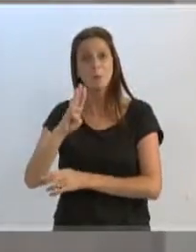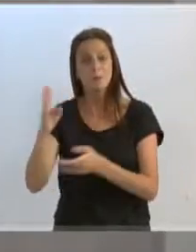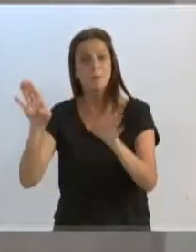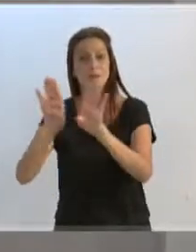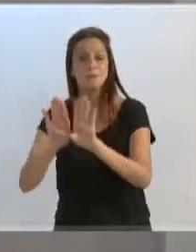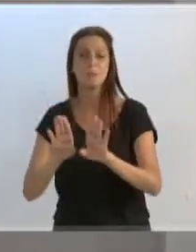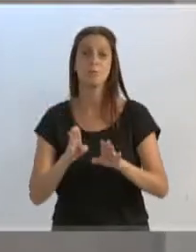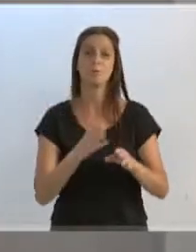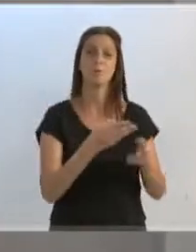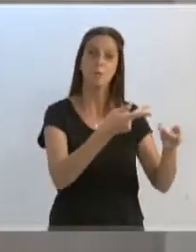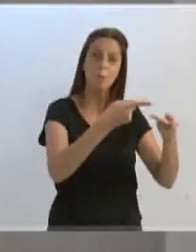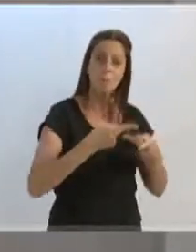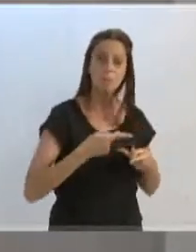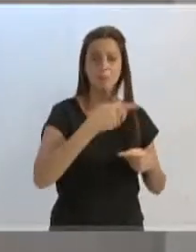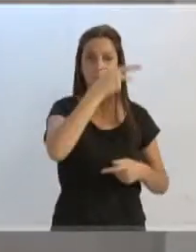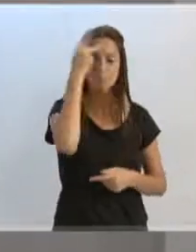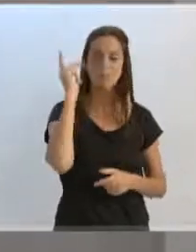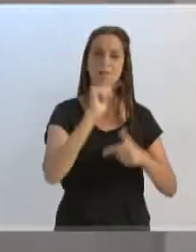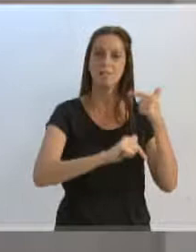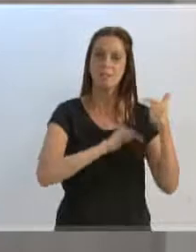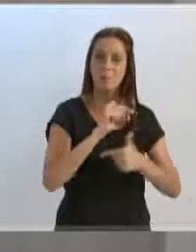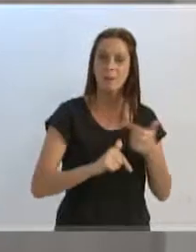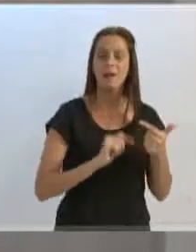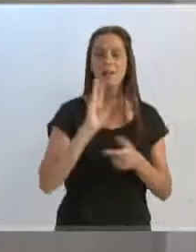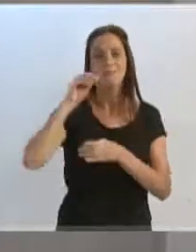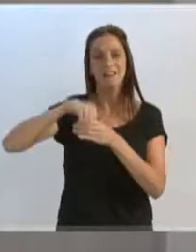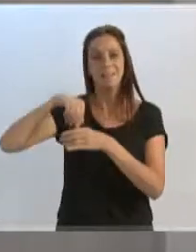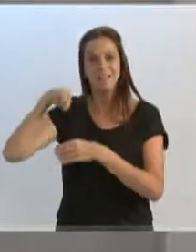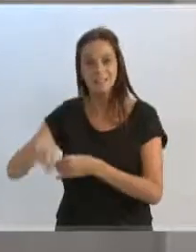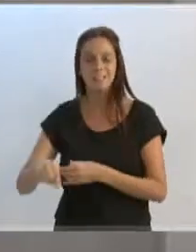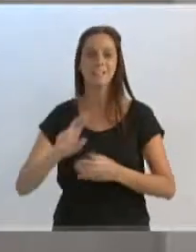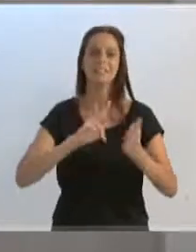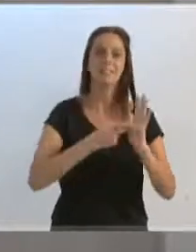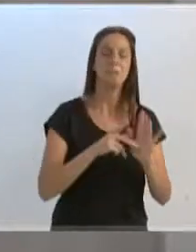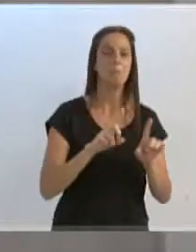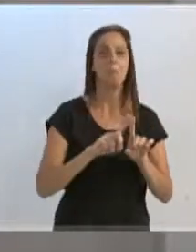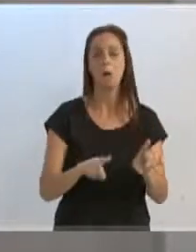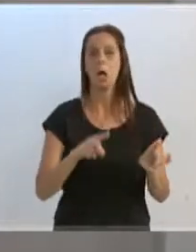URB, com o sindicato, com todos os afins, e isso foi desconsiderado.